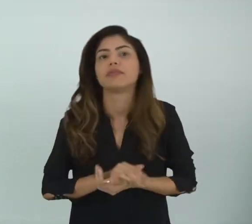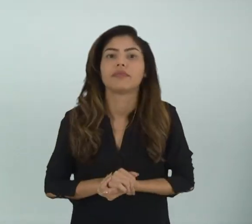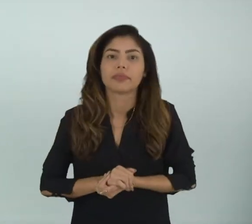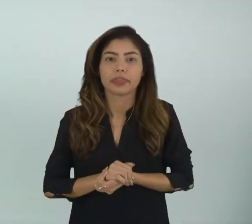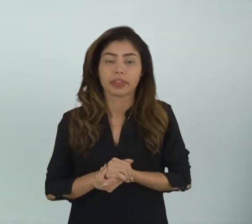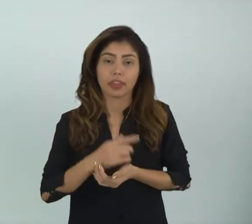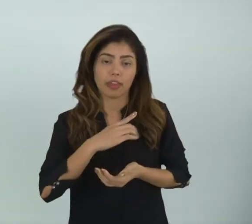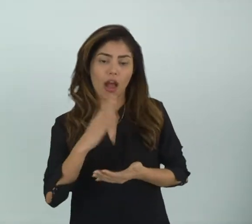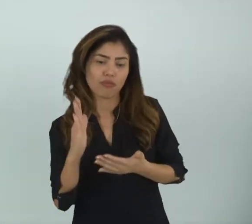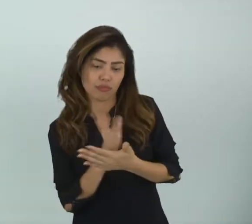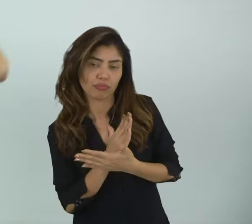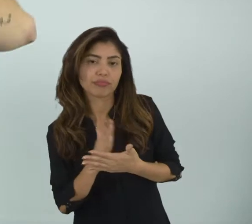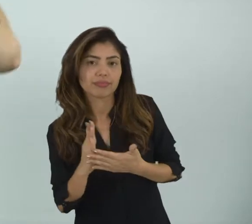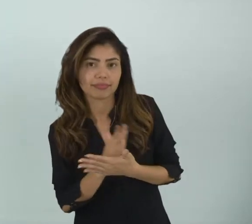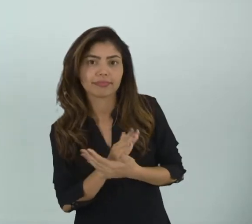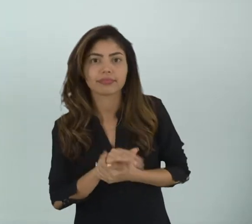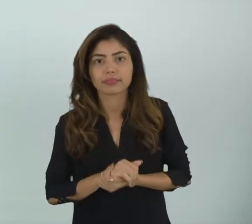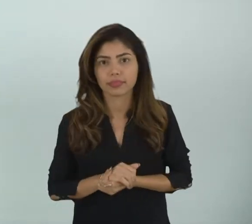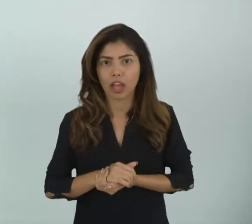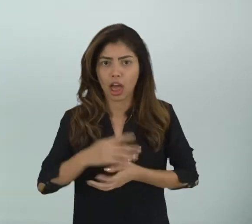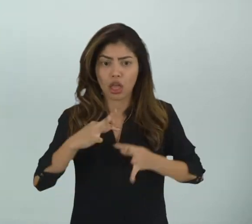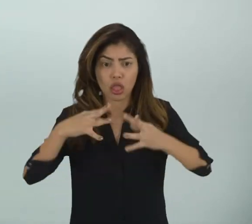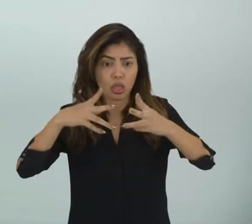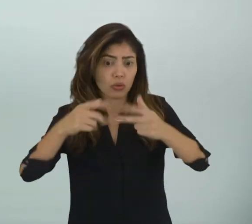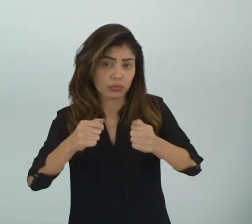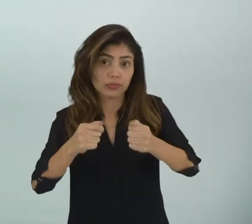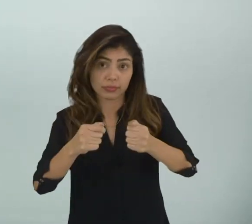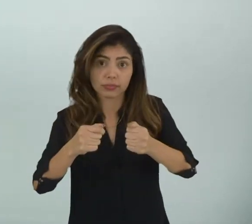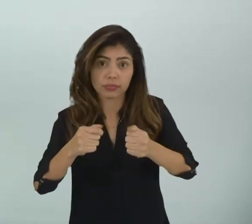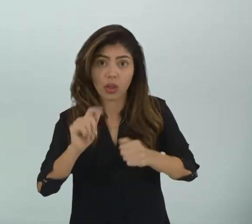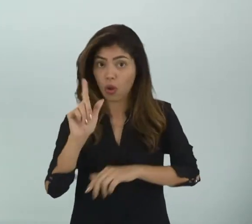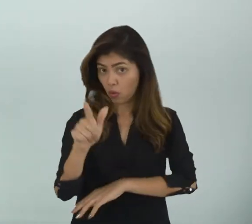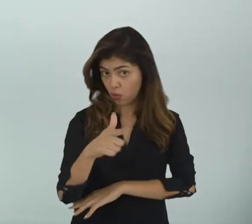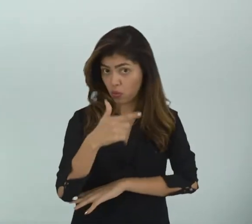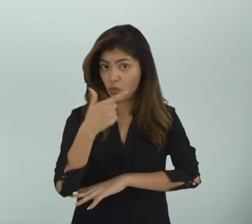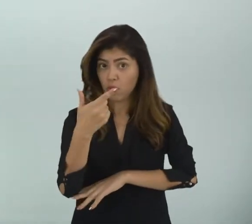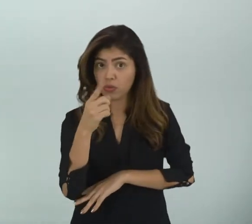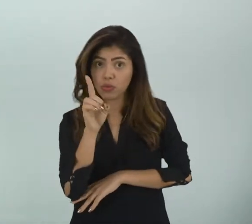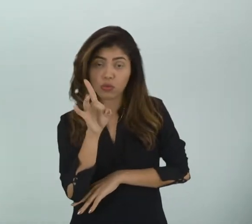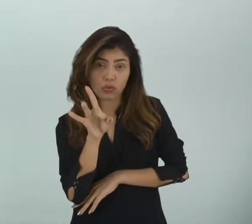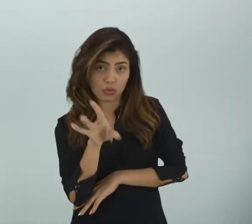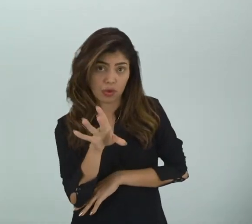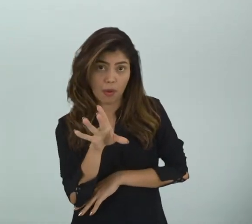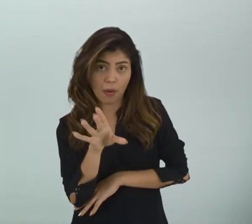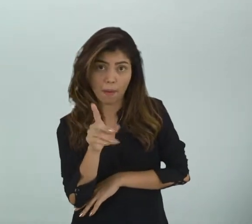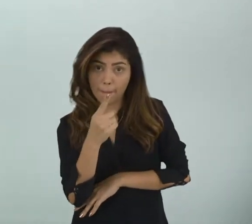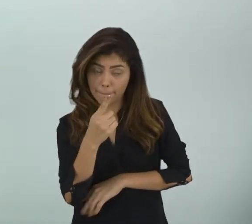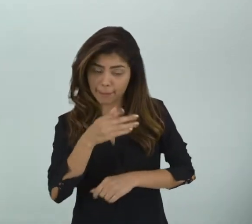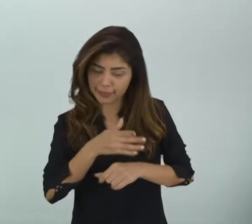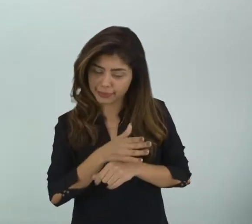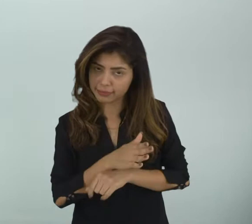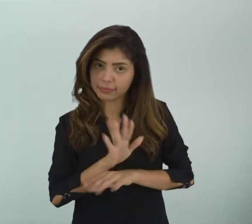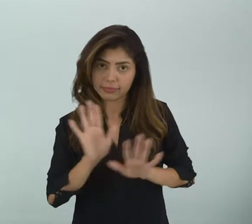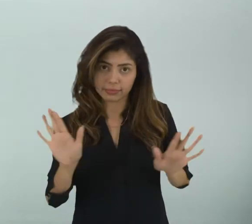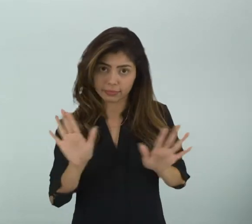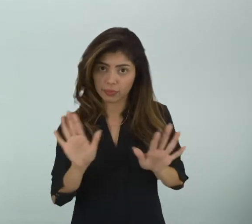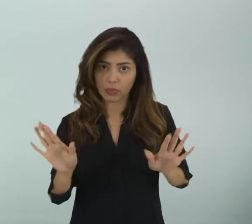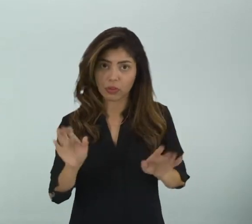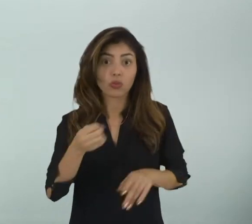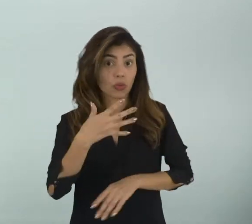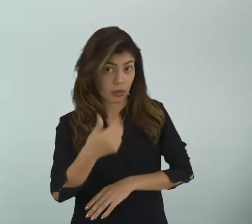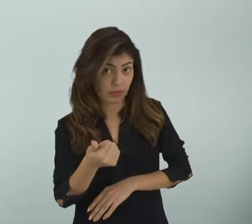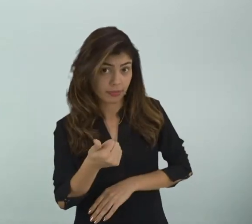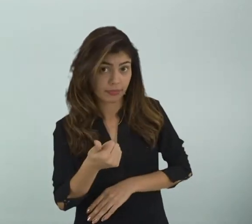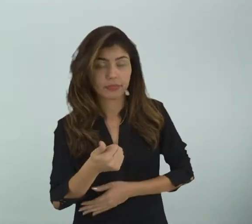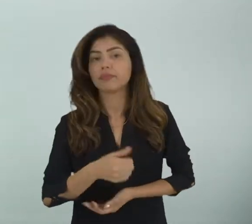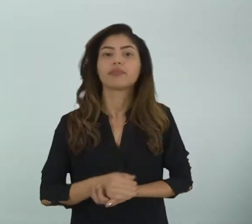Existem alguns Que todos irão passar Outros Que somente alguns Irão passar Tudo bem até aí?